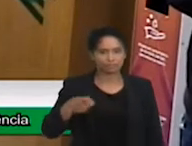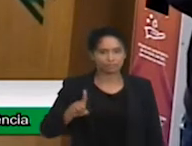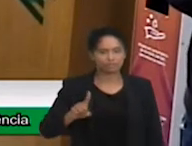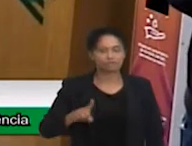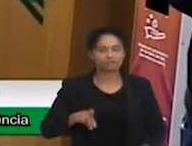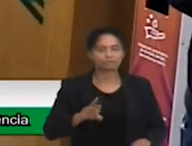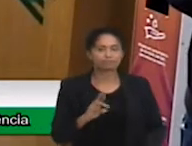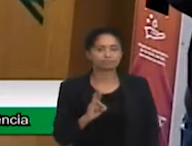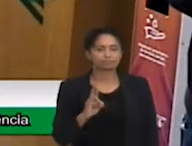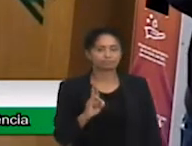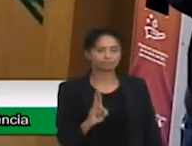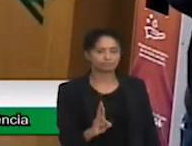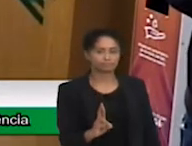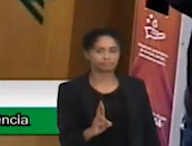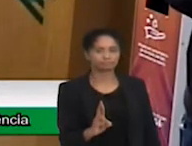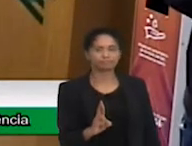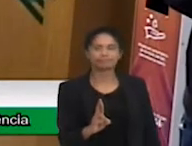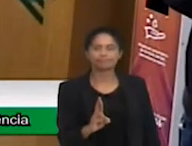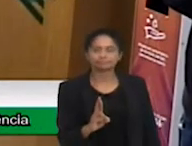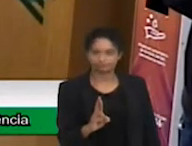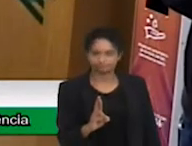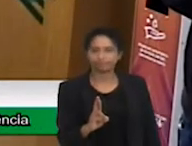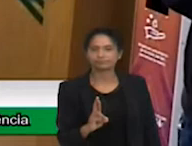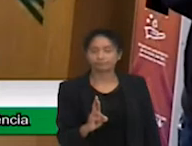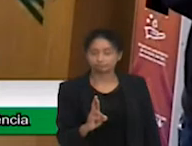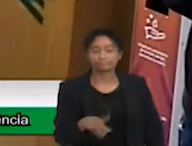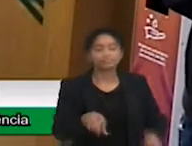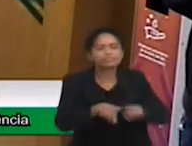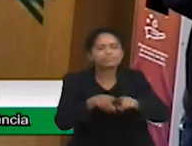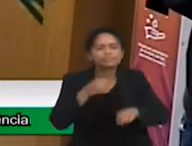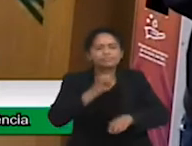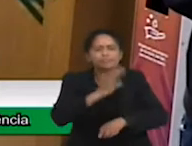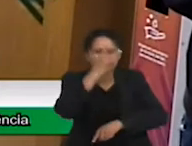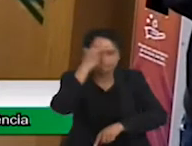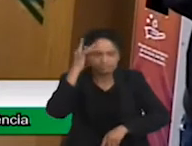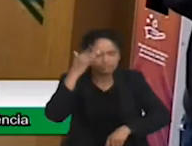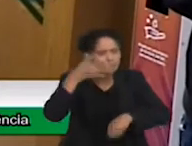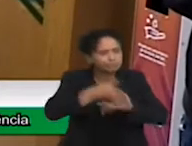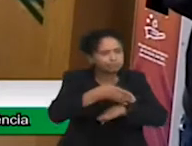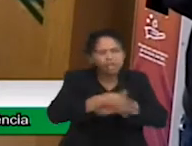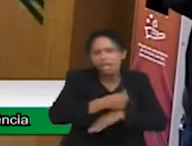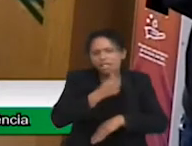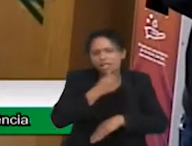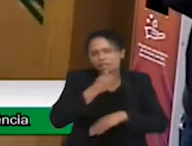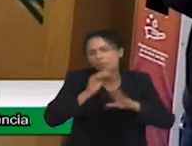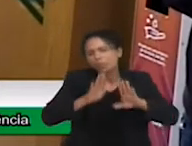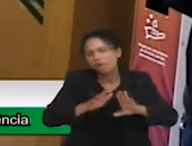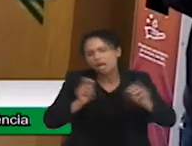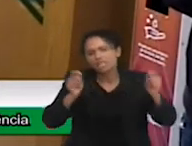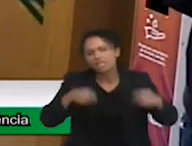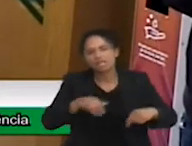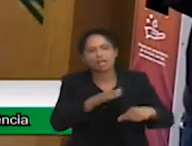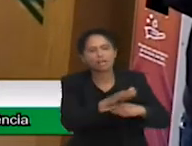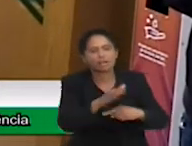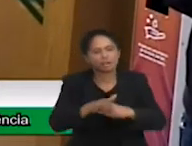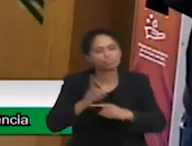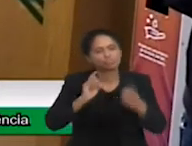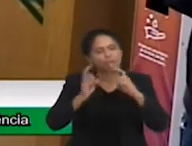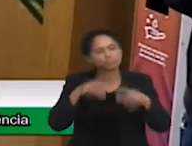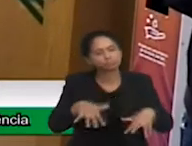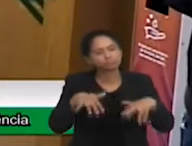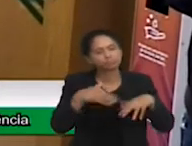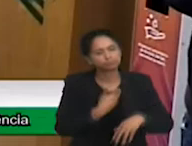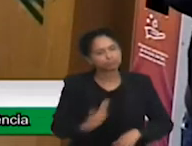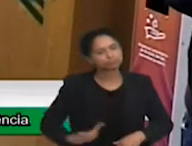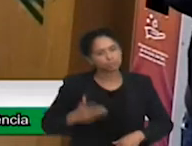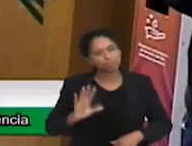aqui, mesmo os que não estão presentes, mas que contribuíram para que essa audiência acontecesse. Ao